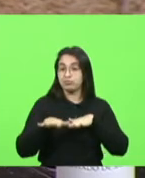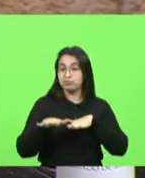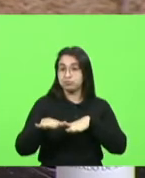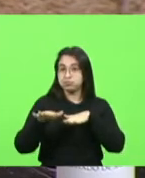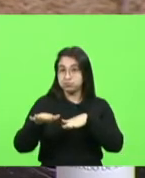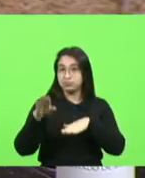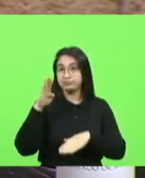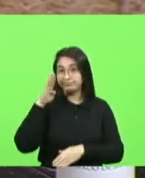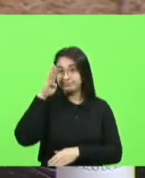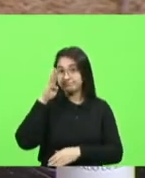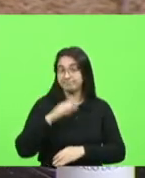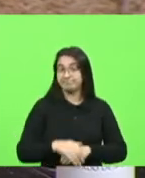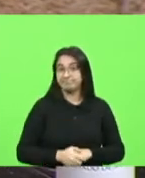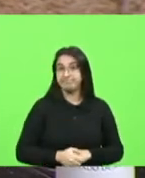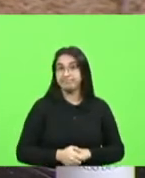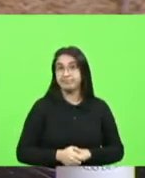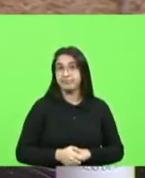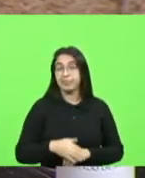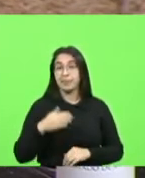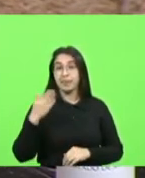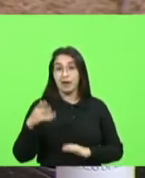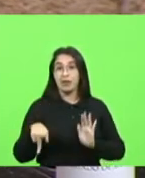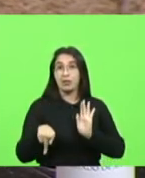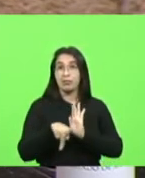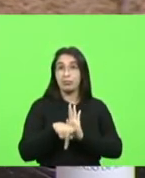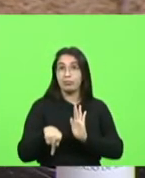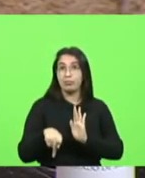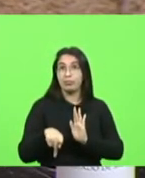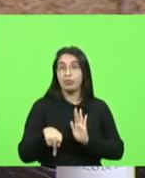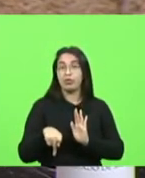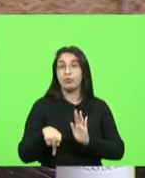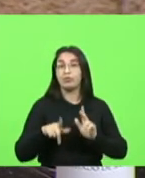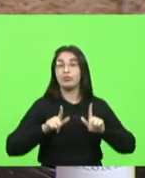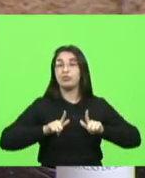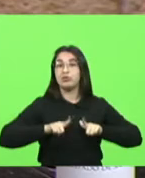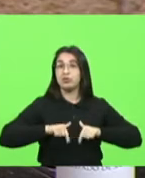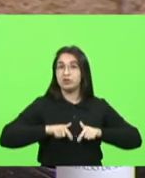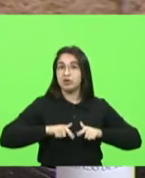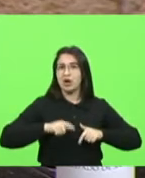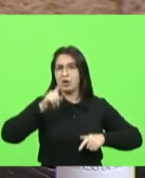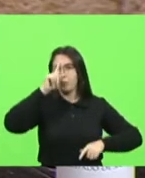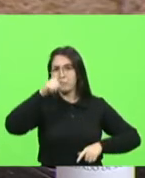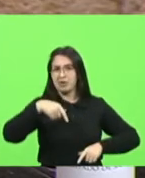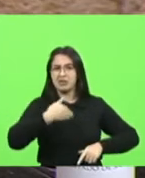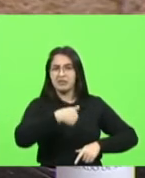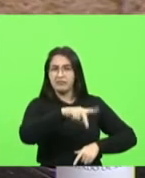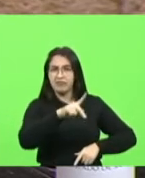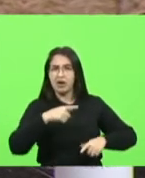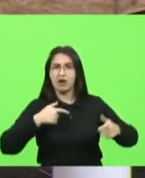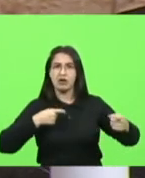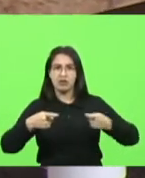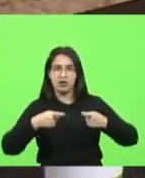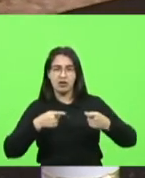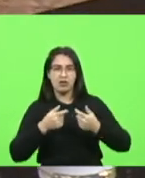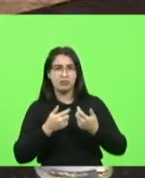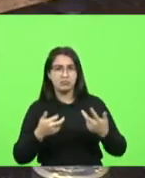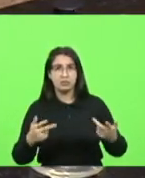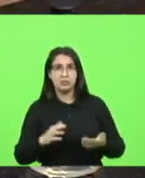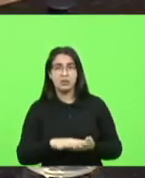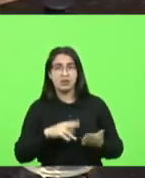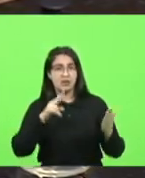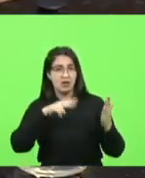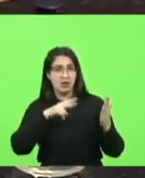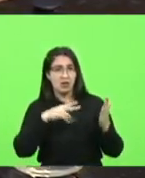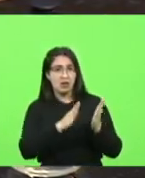exércitos mesmo ele era o senhor dos exércitos de Israel ele mandava o povo para a guerra o tempo todo então esse pessoal aí não conhece de